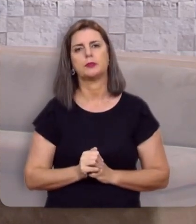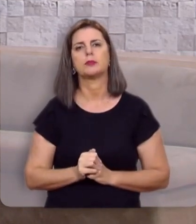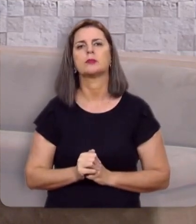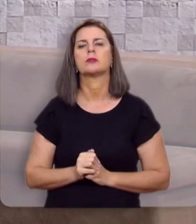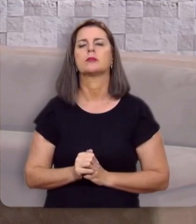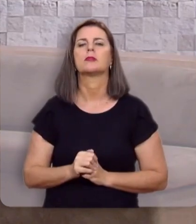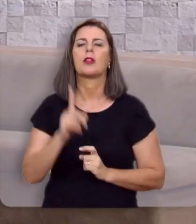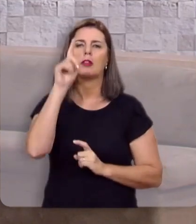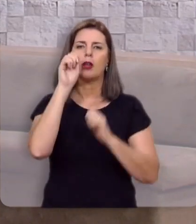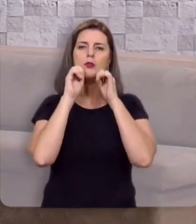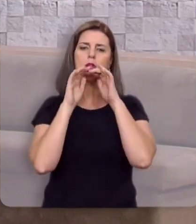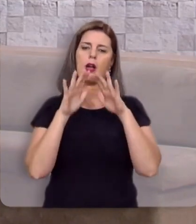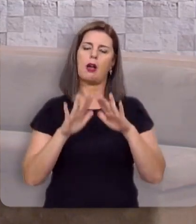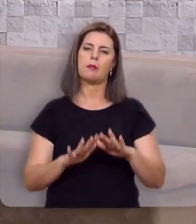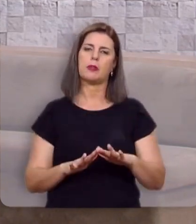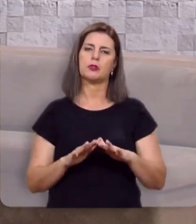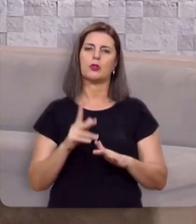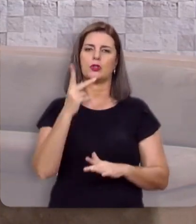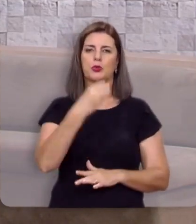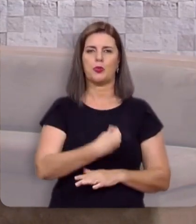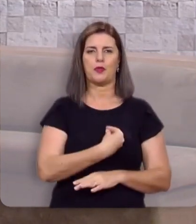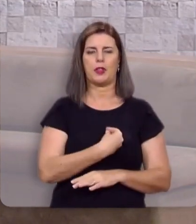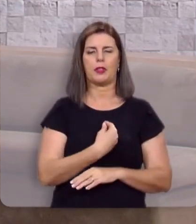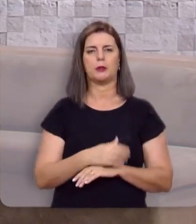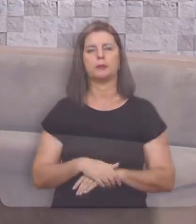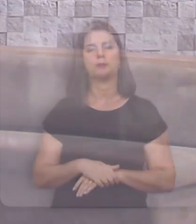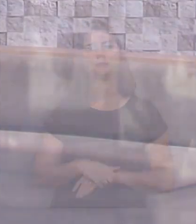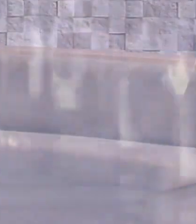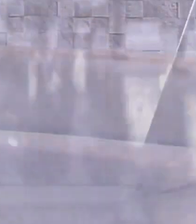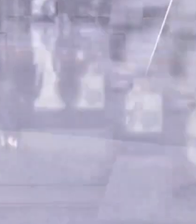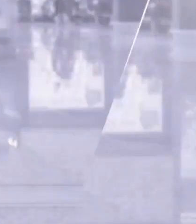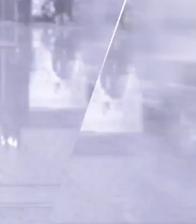amém. Deus abençoe a sua vida.